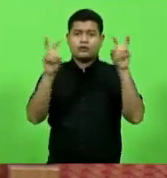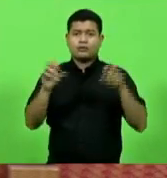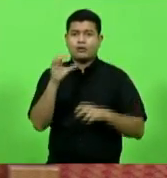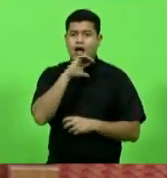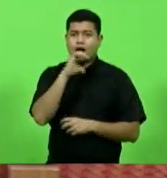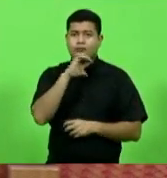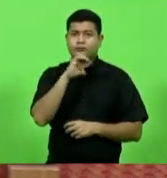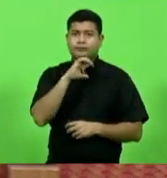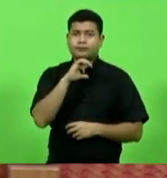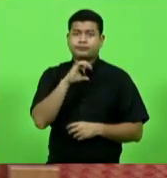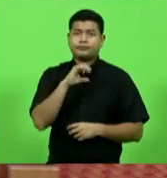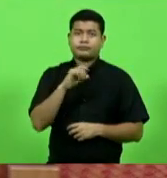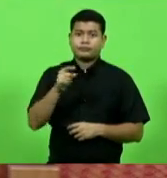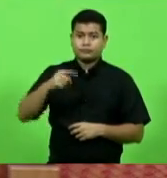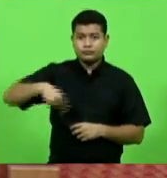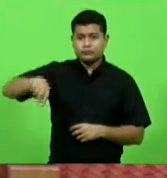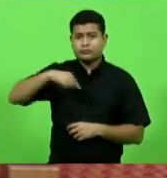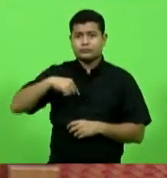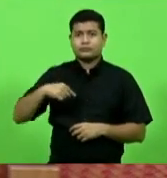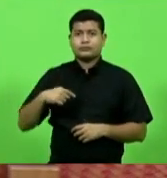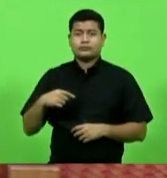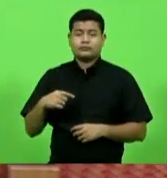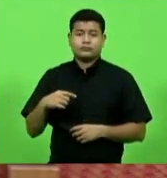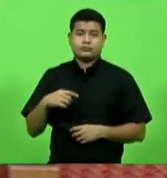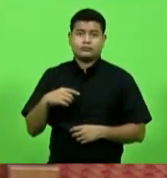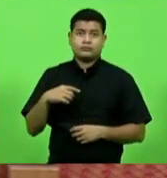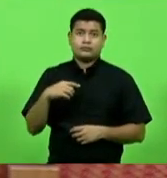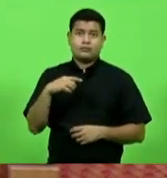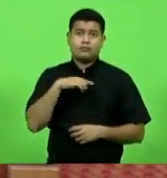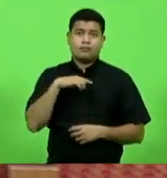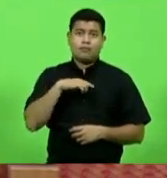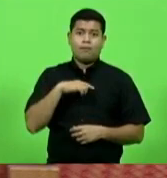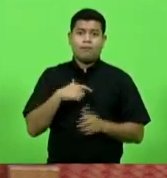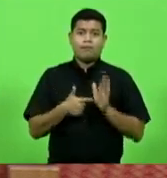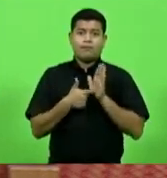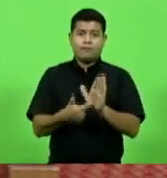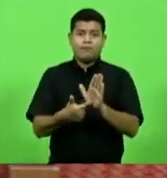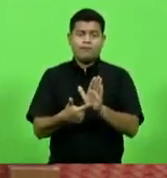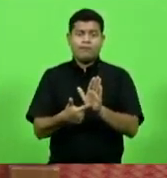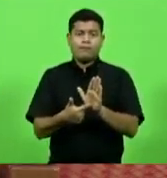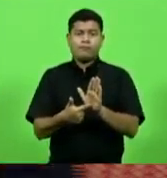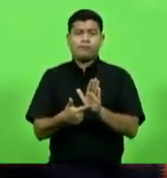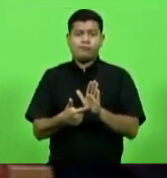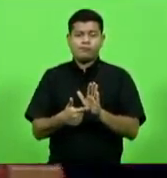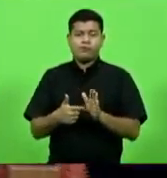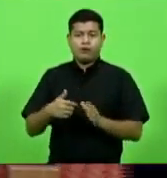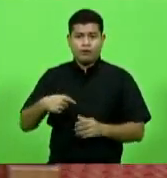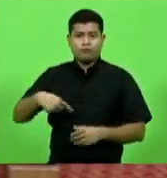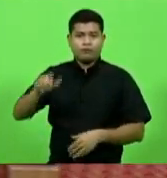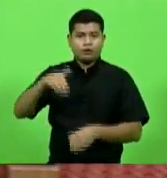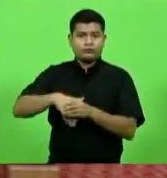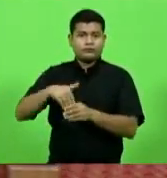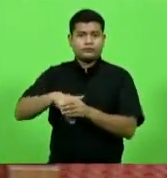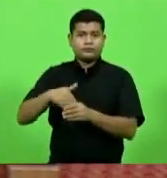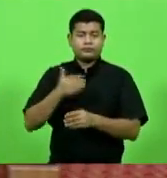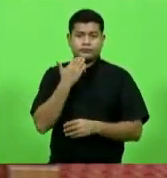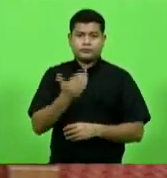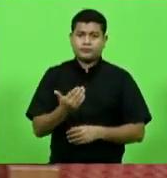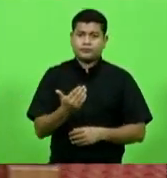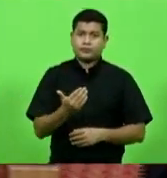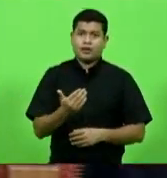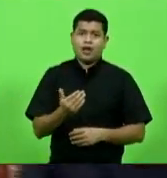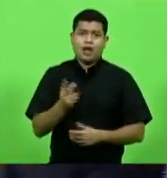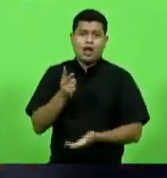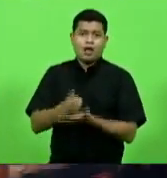nós hoje eu tenho uma uma indicação que vai a votação é pedindo a